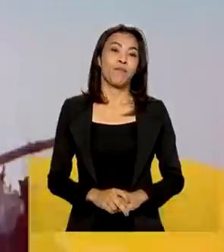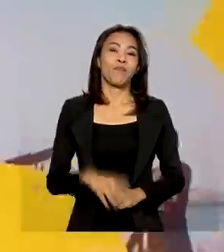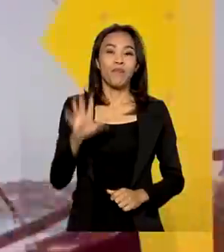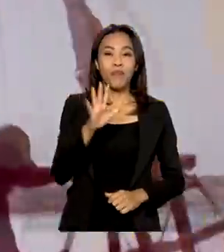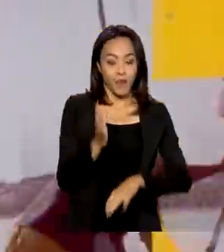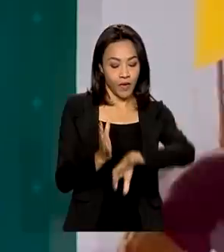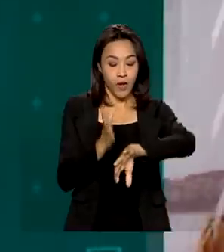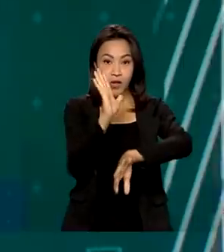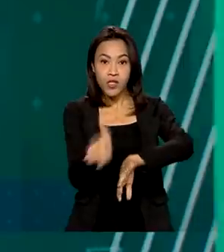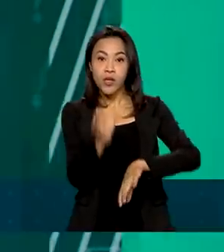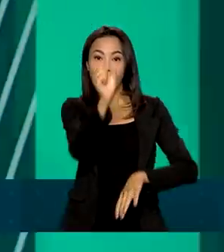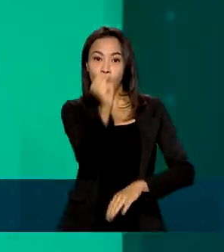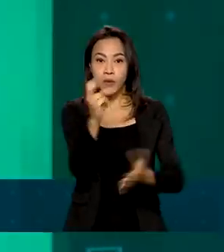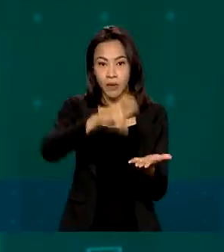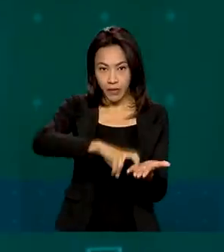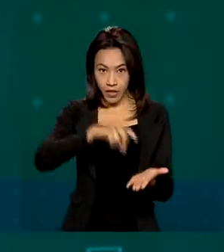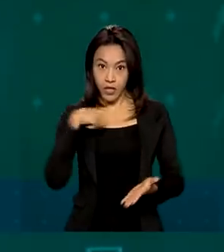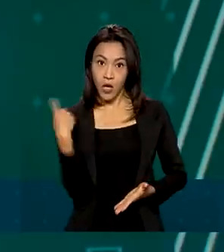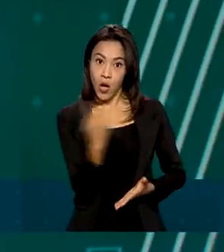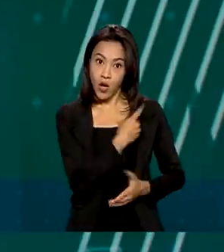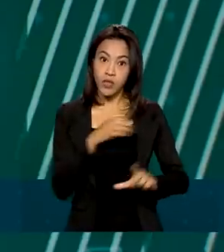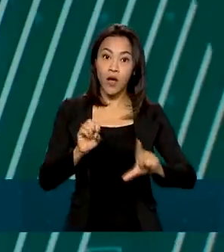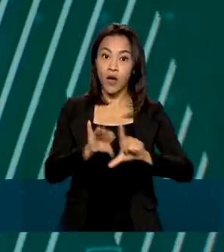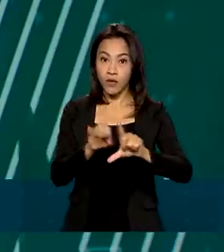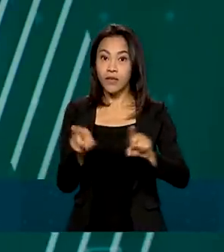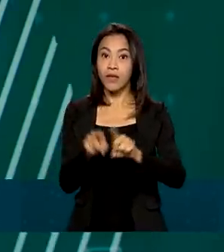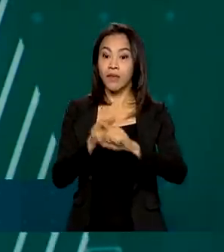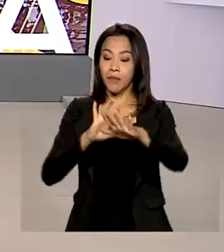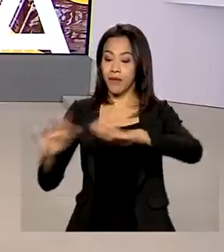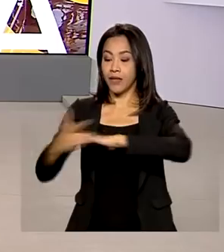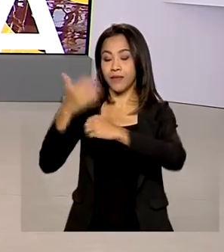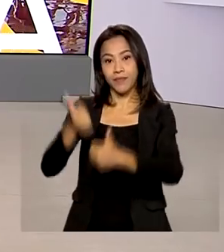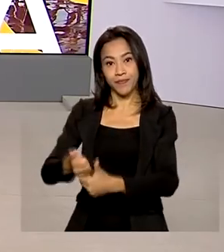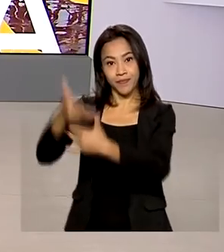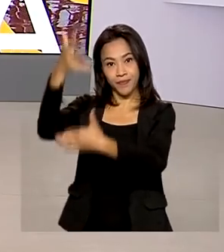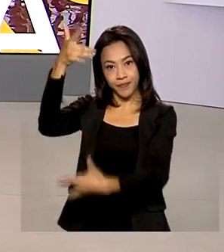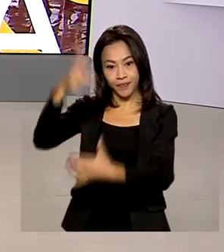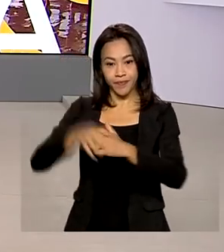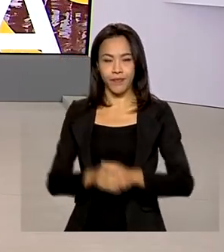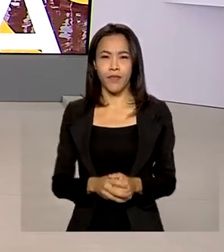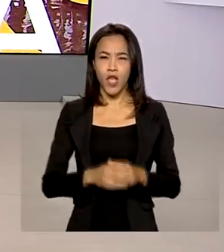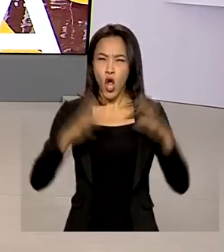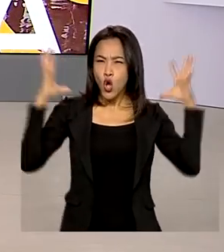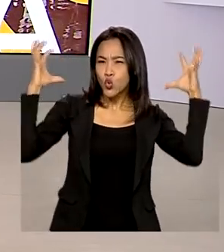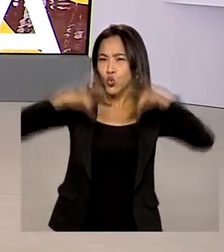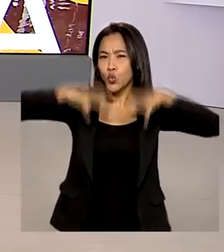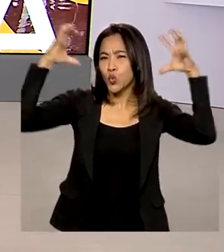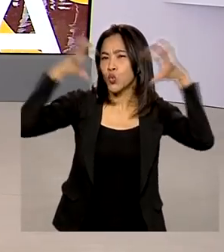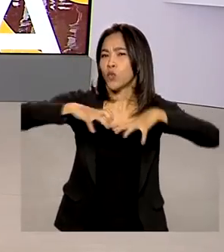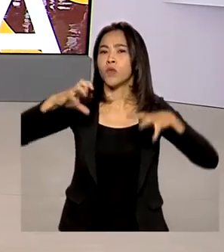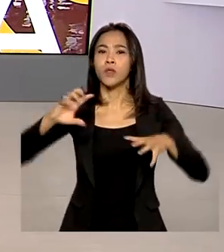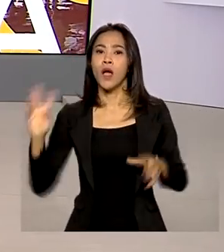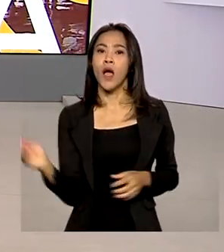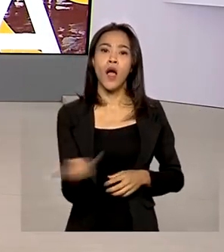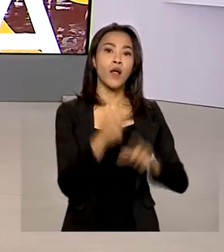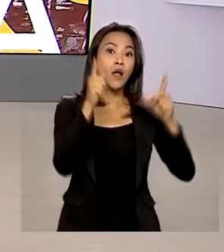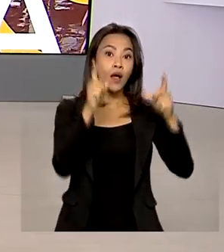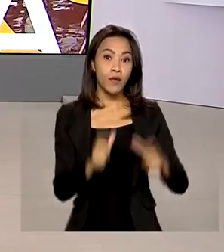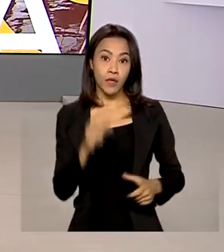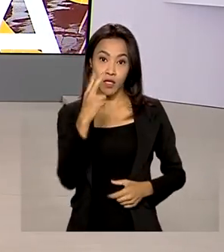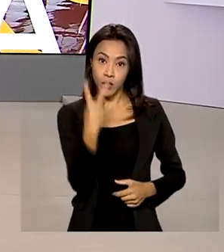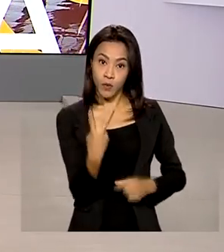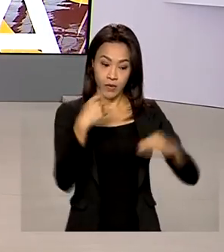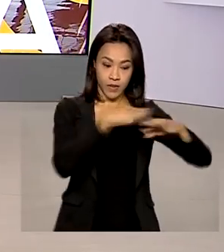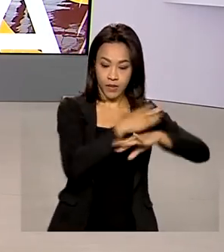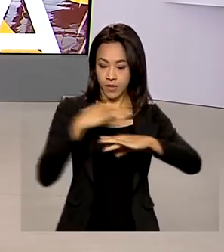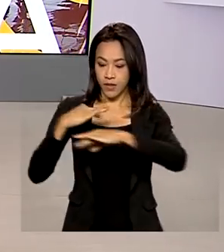Oito horas da manhã, estamos ao vivo também pelas redes sociais. As fortes chuvas que atingiram as cidades de Angra dos Reis e